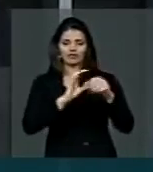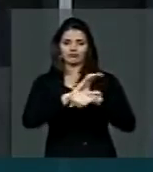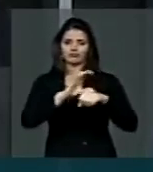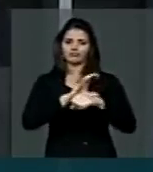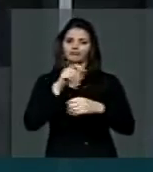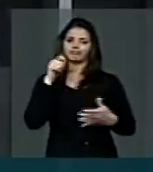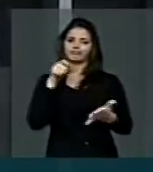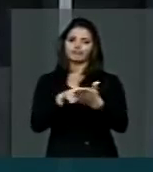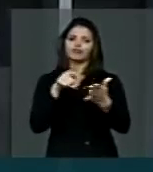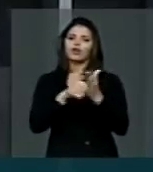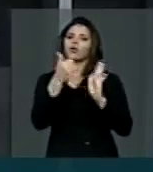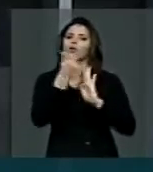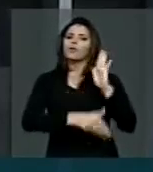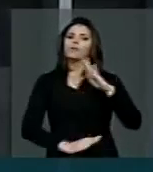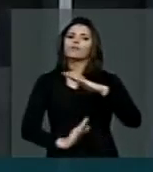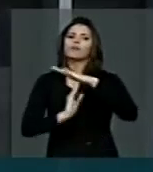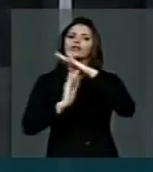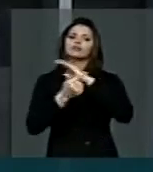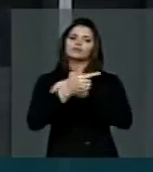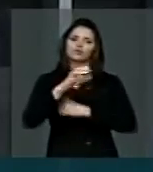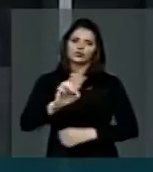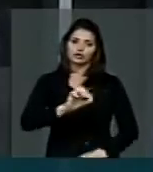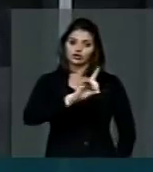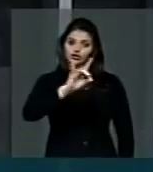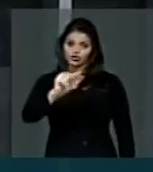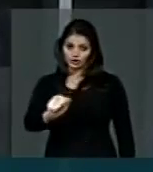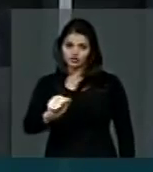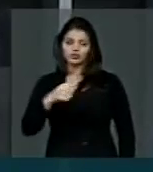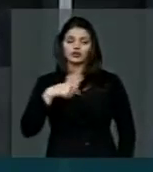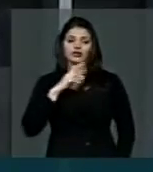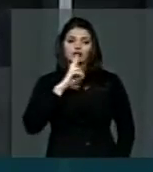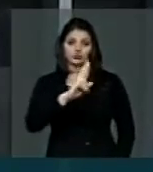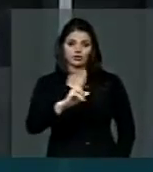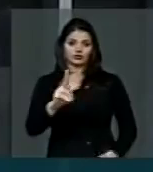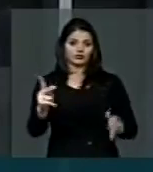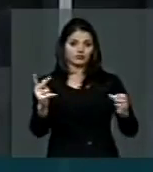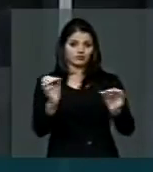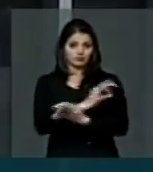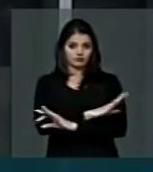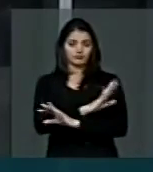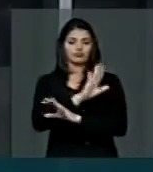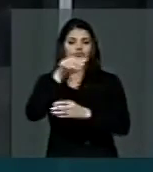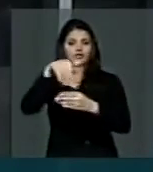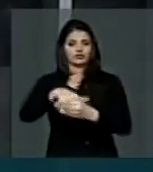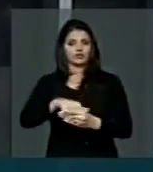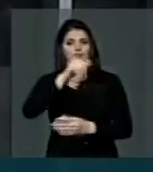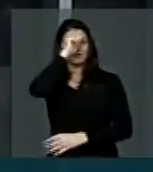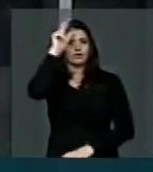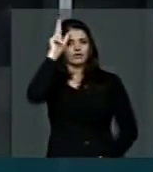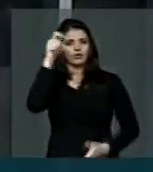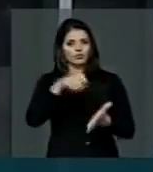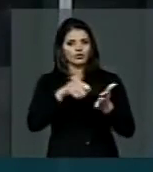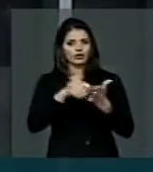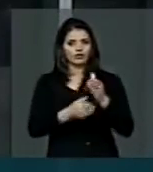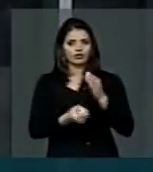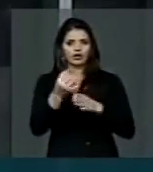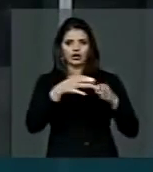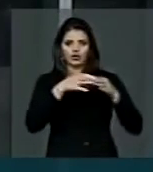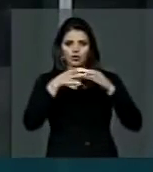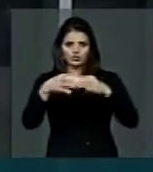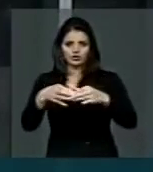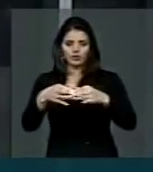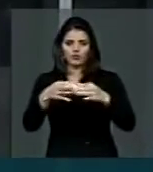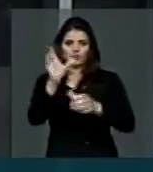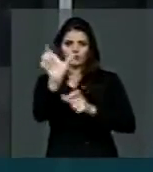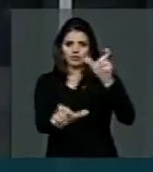obriga no máximo em 20 dias depois do resultado da eleição o prefeito é obrigado a criar